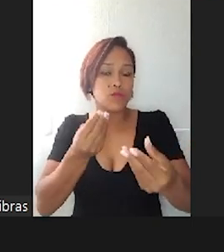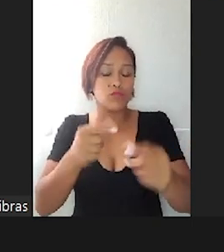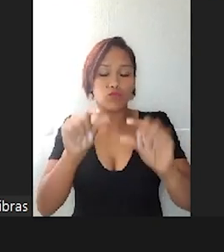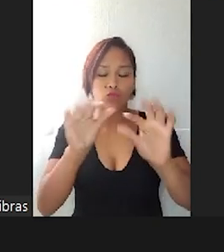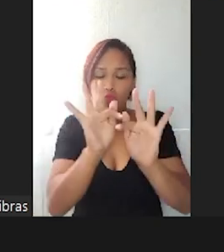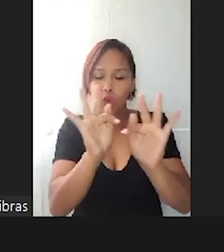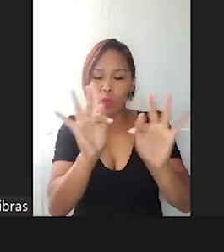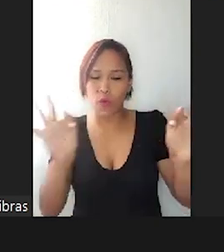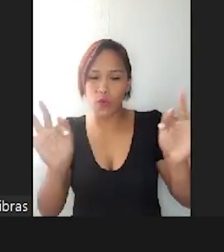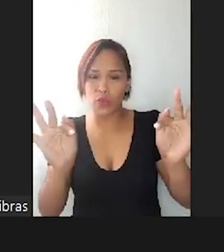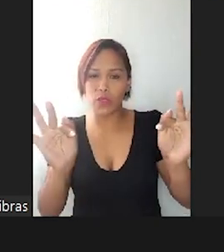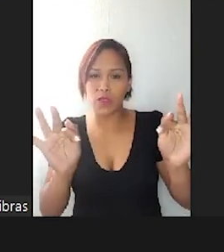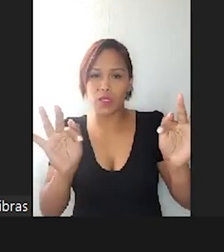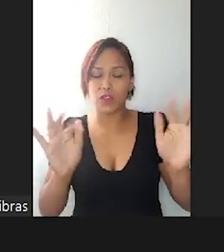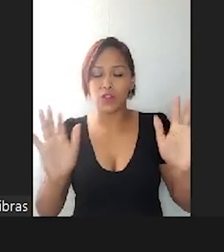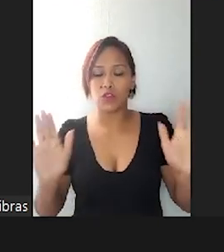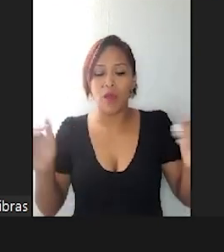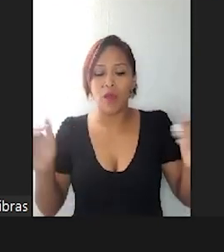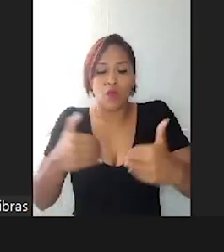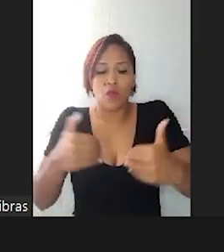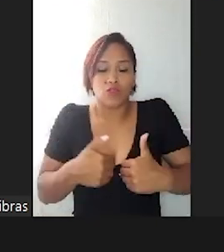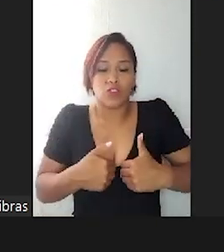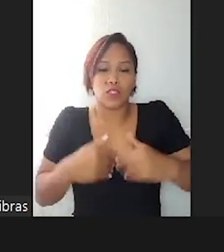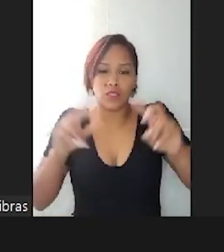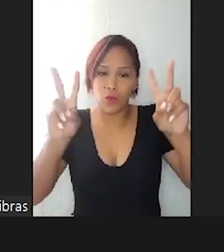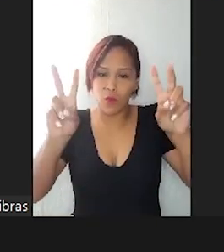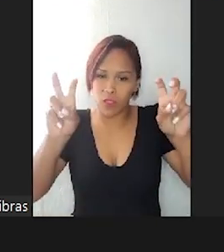sobre autismo, mas era